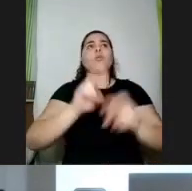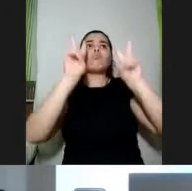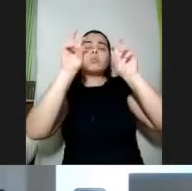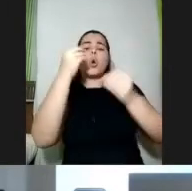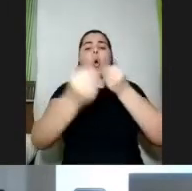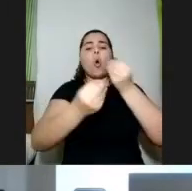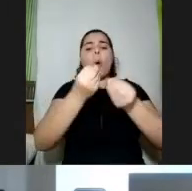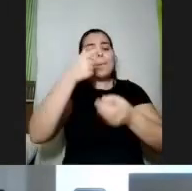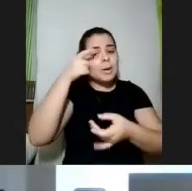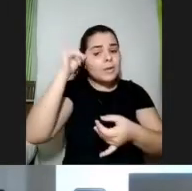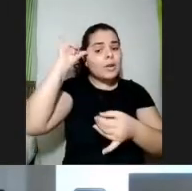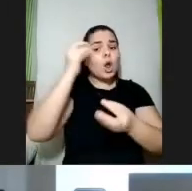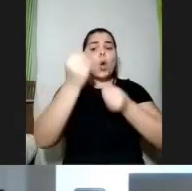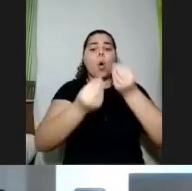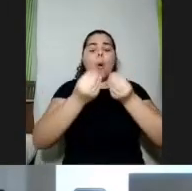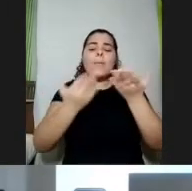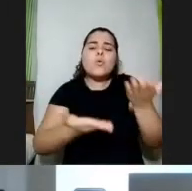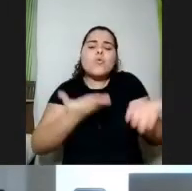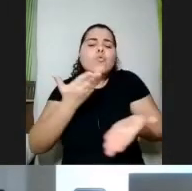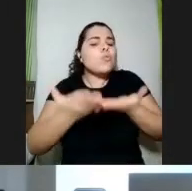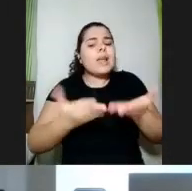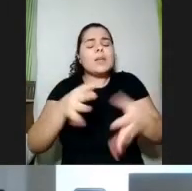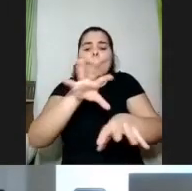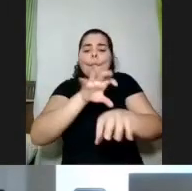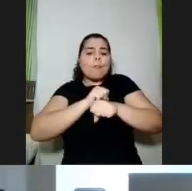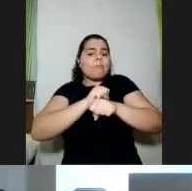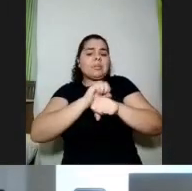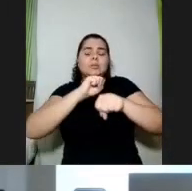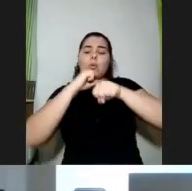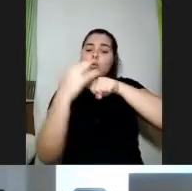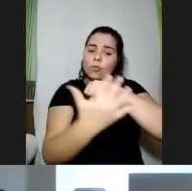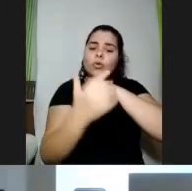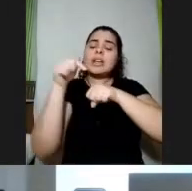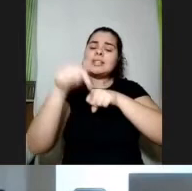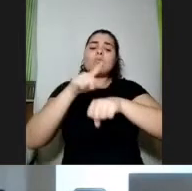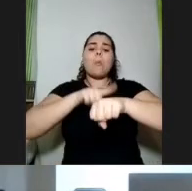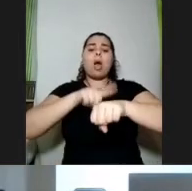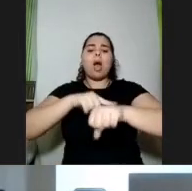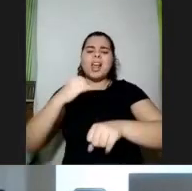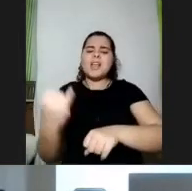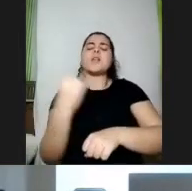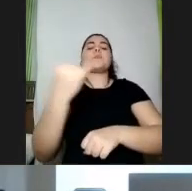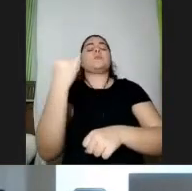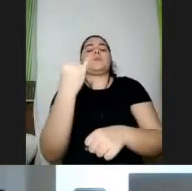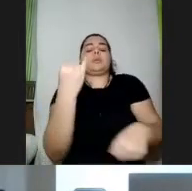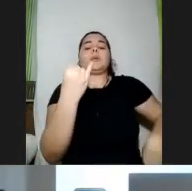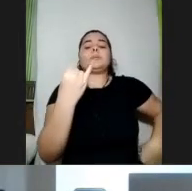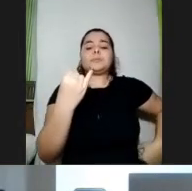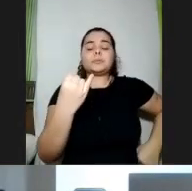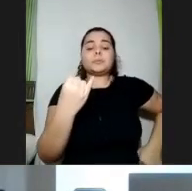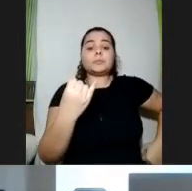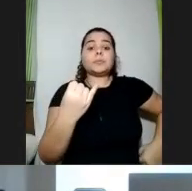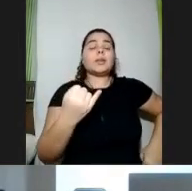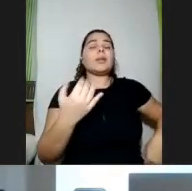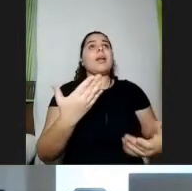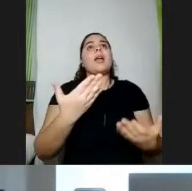e se cuidar para não pegar o Covid, veio realmente um momento muito importante, né, a gente agora, prestes